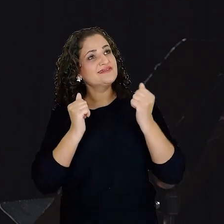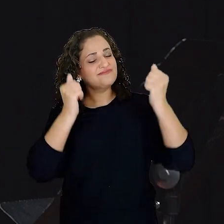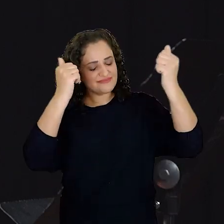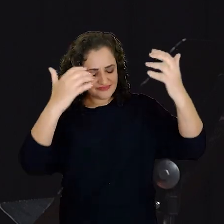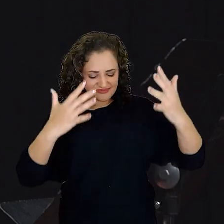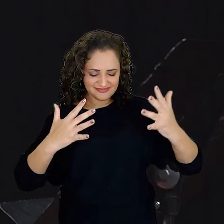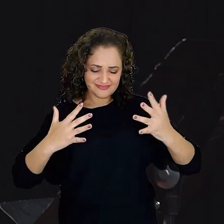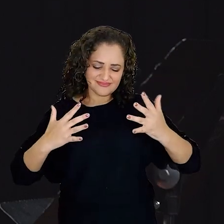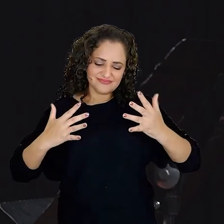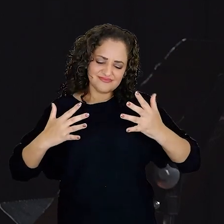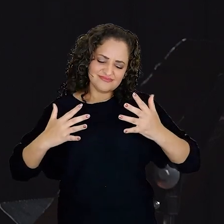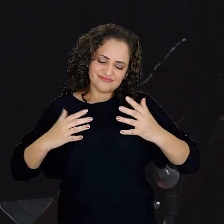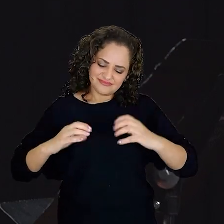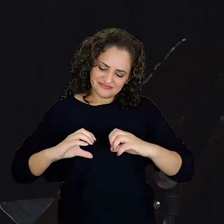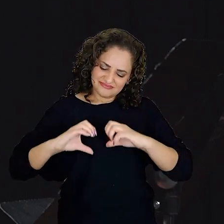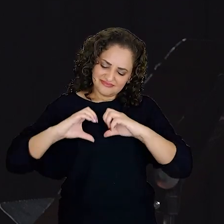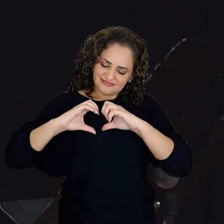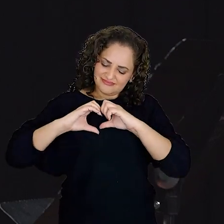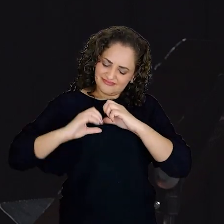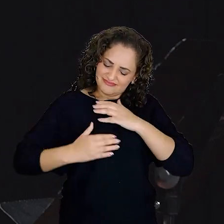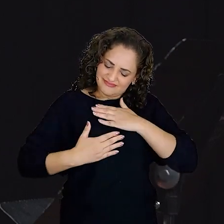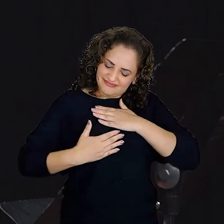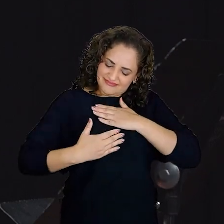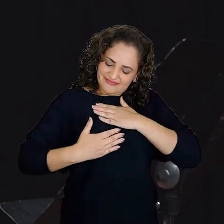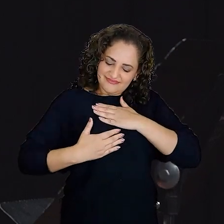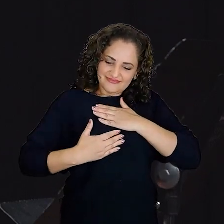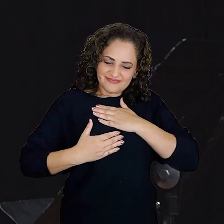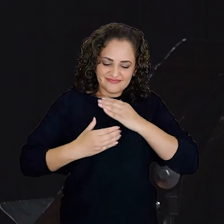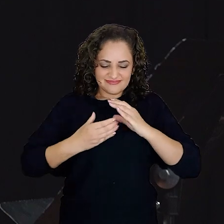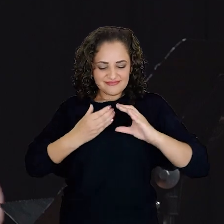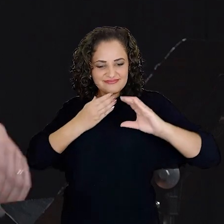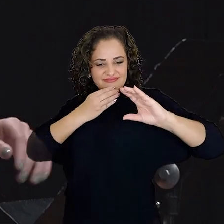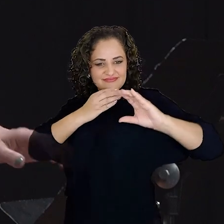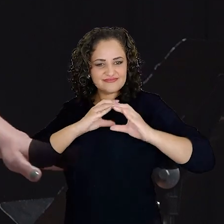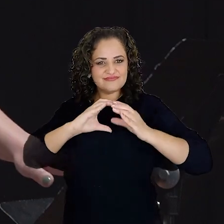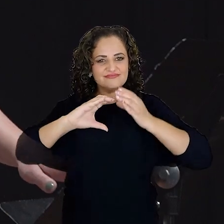Deus iluminar meu coração